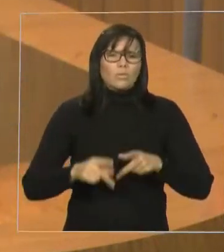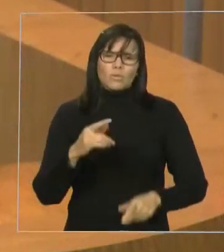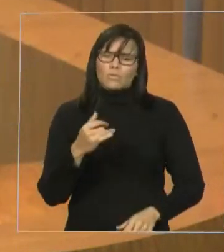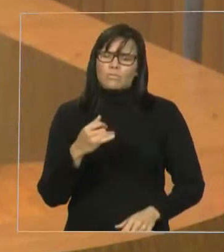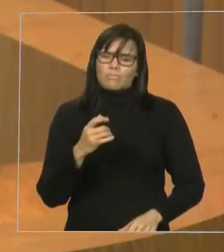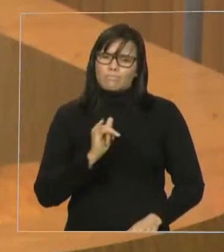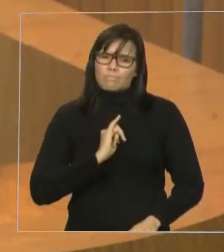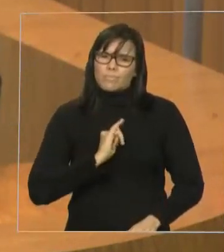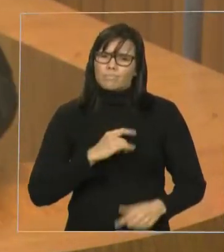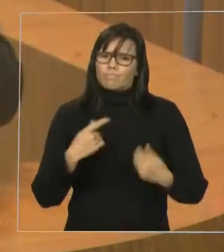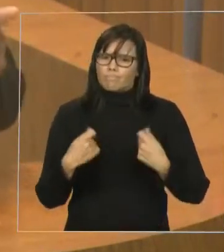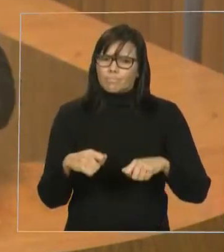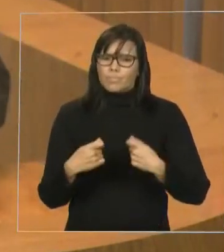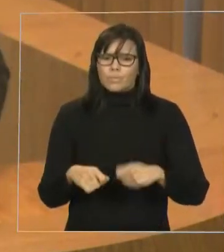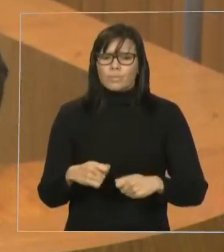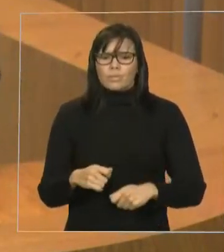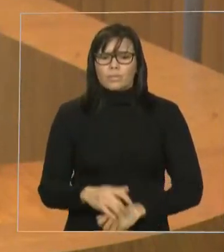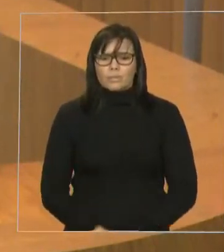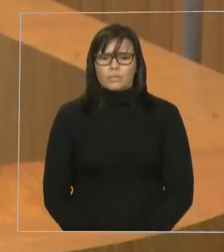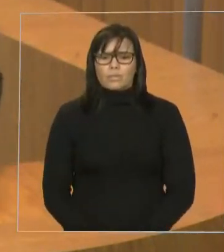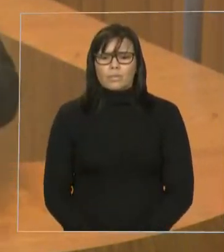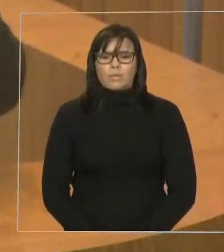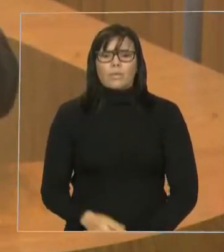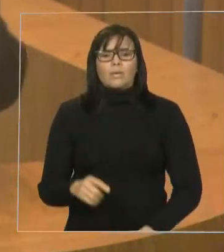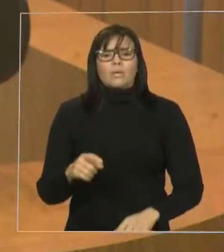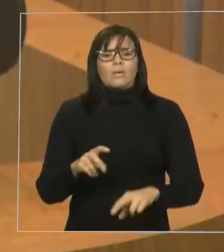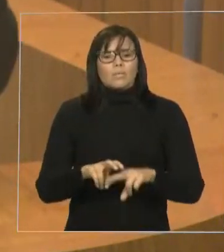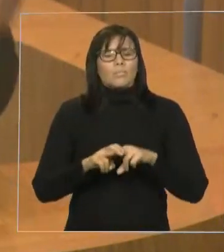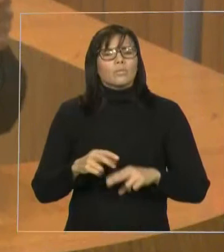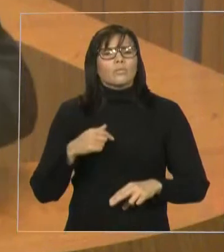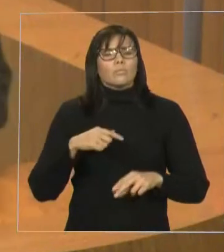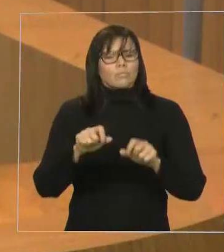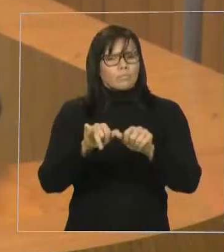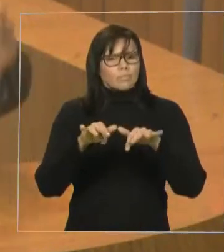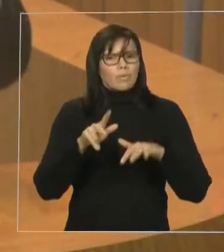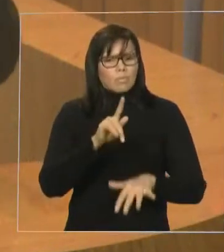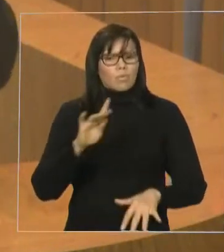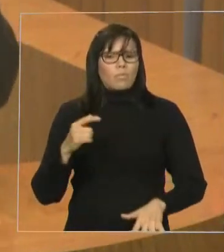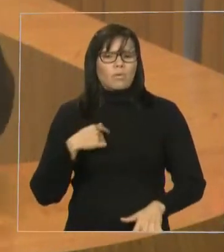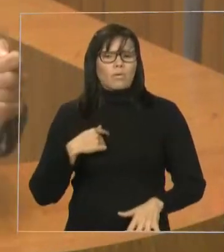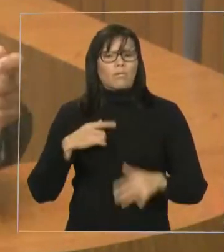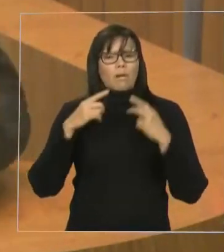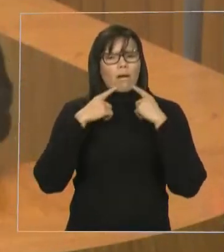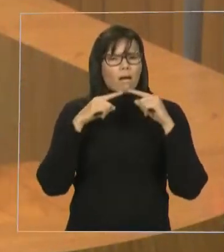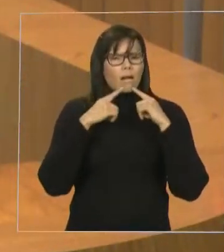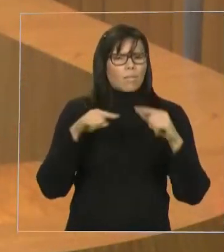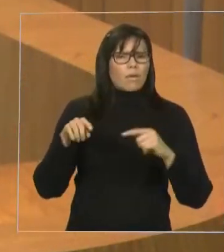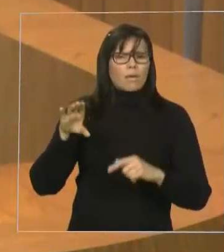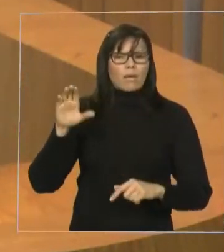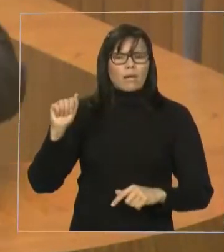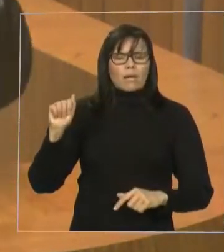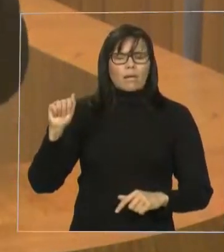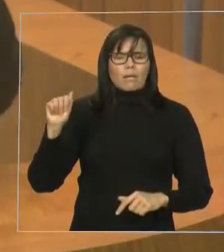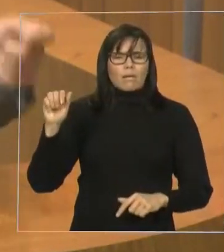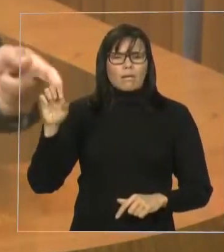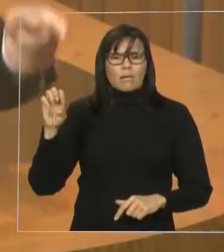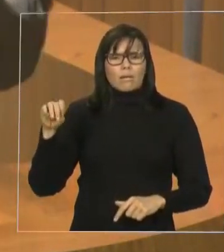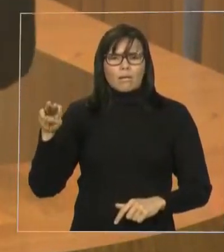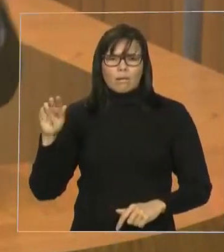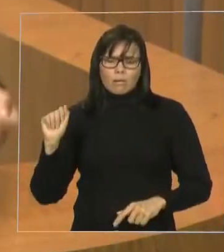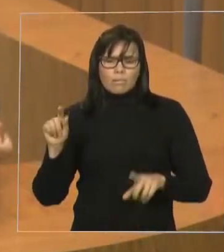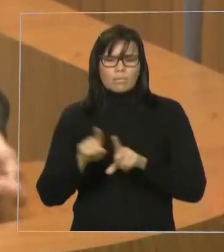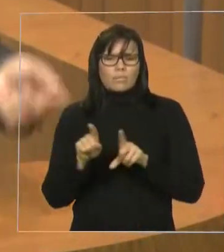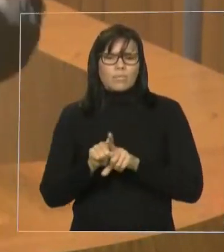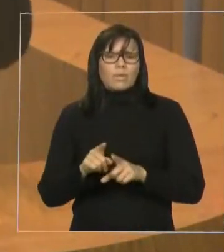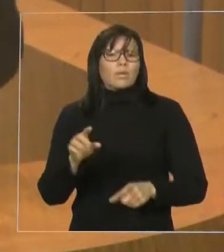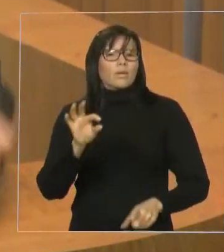nossa penúltima audiência em defesa do Rio Tocantins, onde denunciamos a CAEMA, denunciamos o governo do Estado, a Polícia Federal,